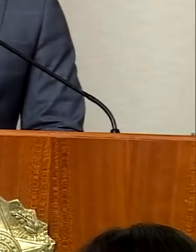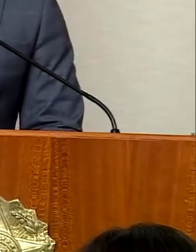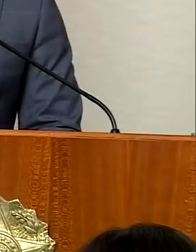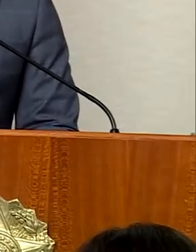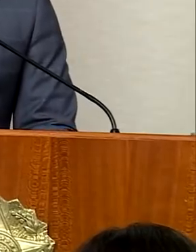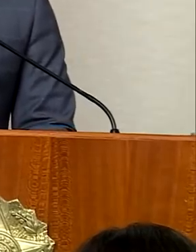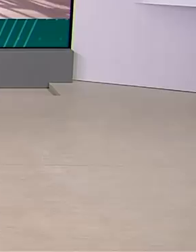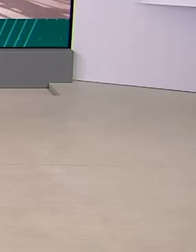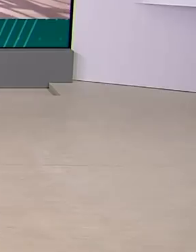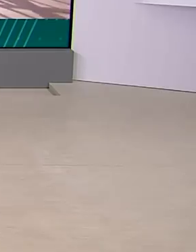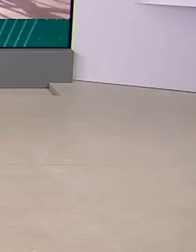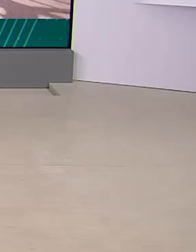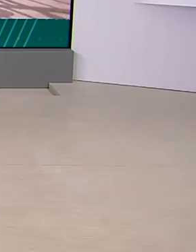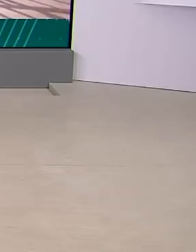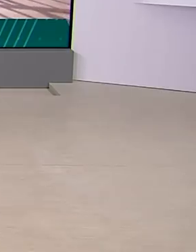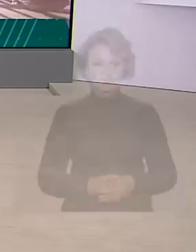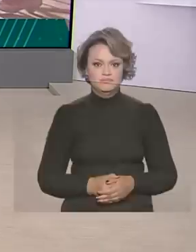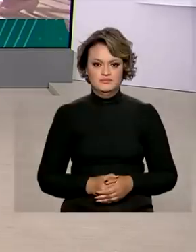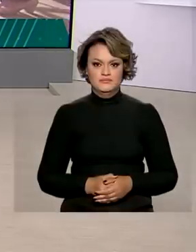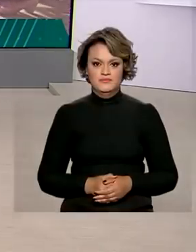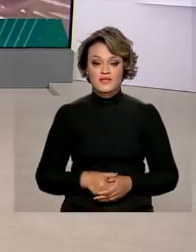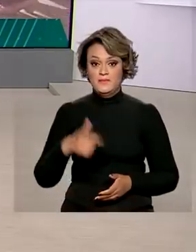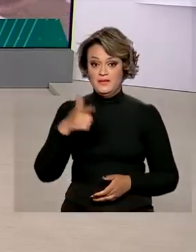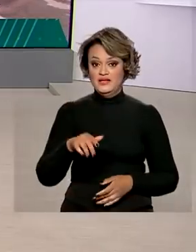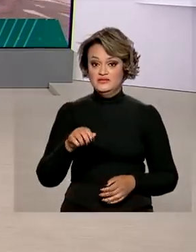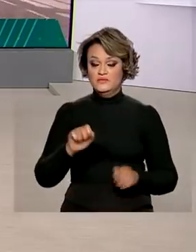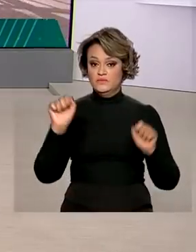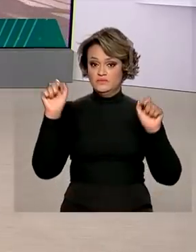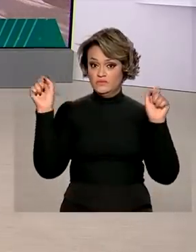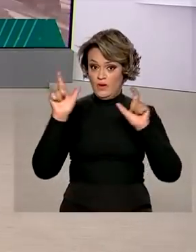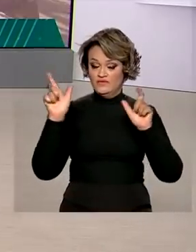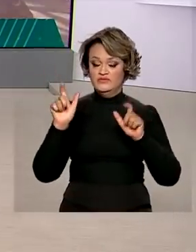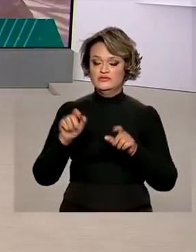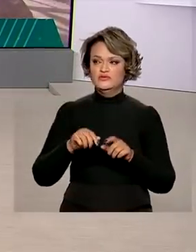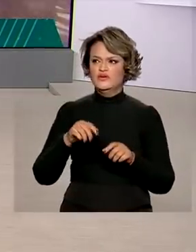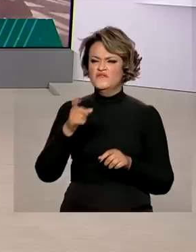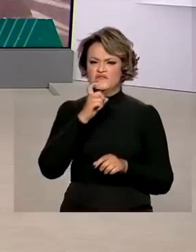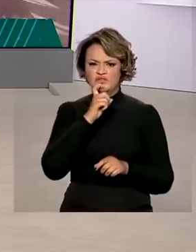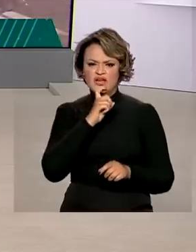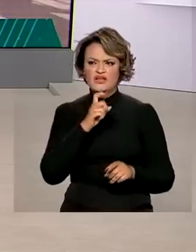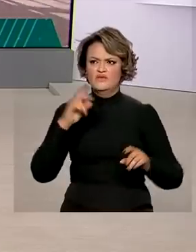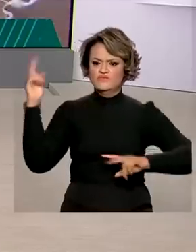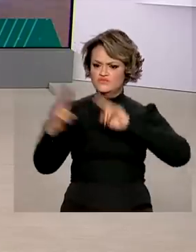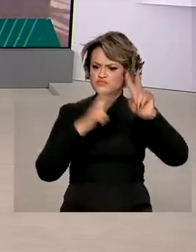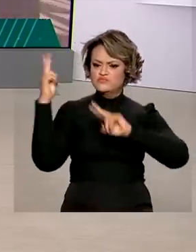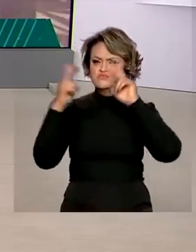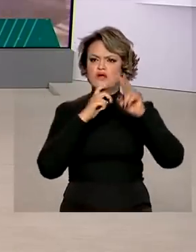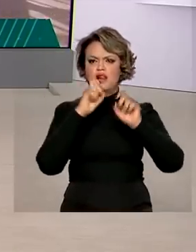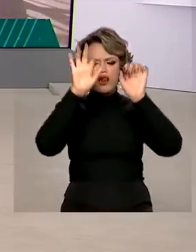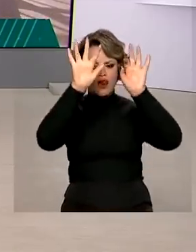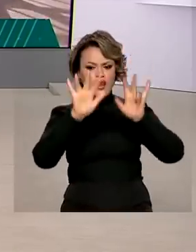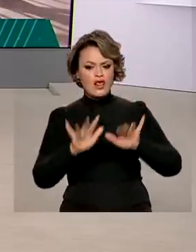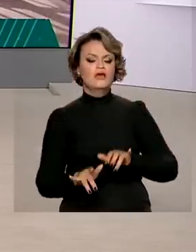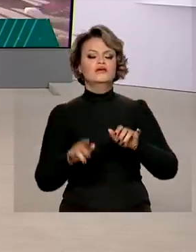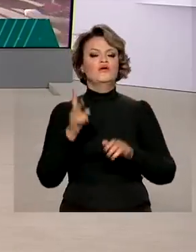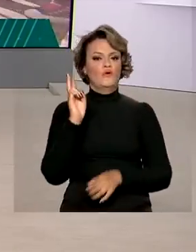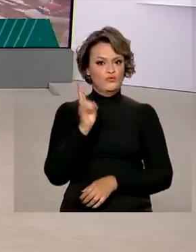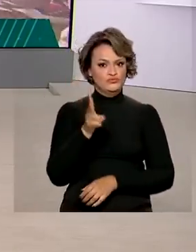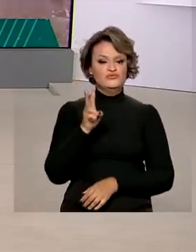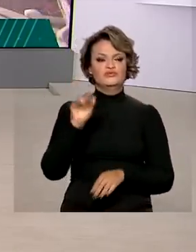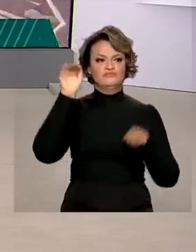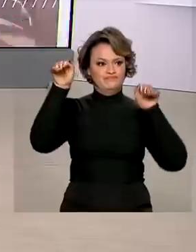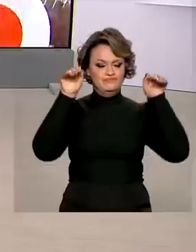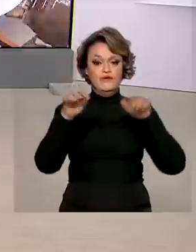transferência de renda. E o alerta de rajadas de vento, frio intenso e geadas permanece para